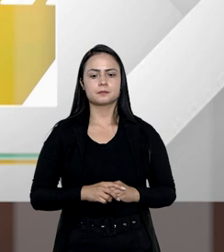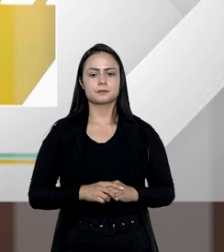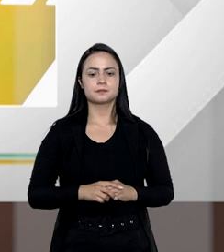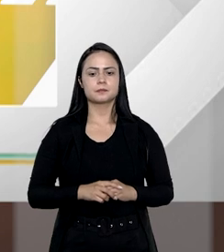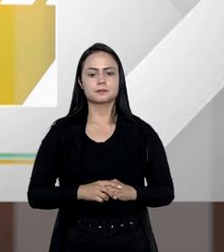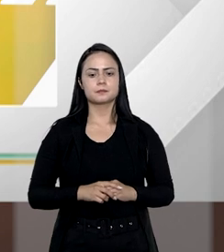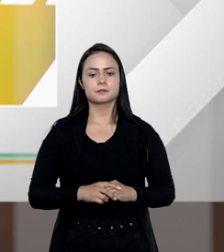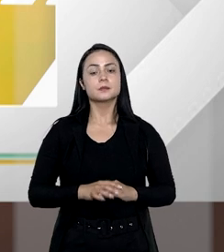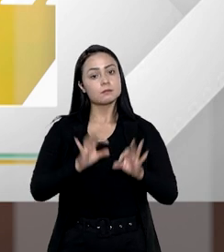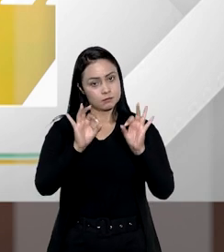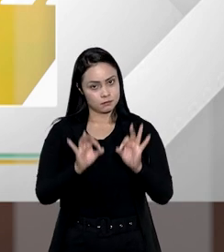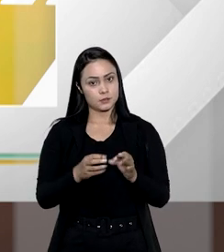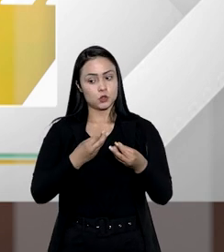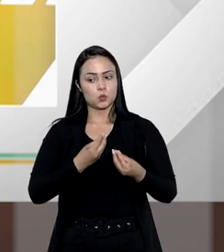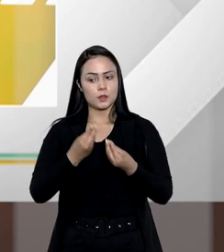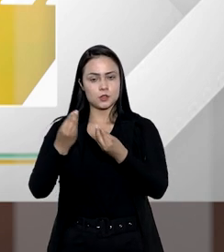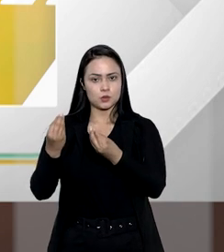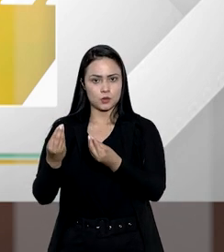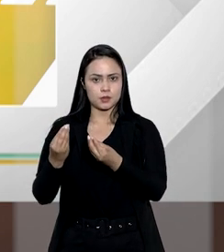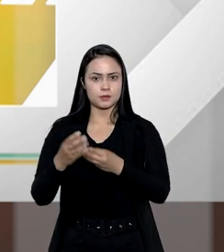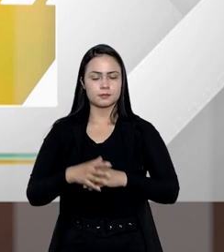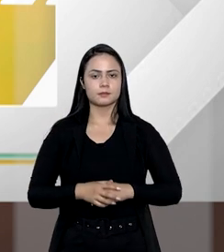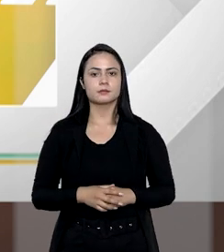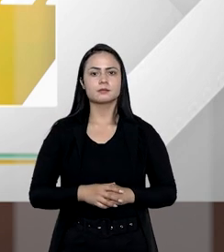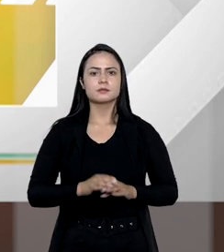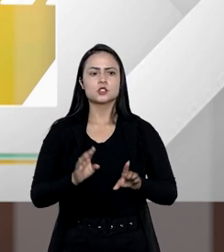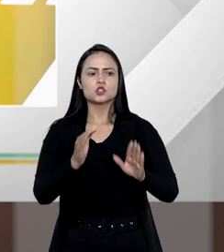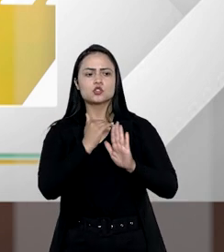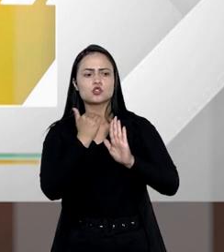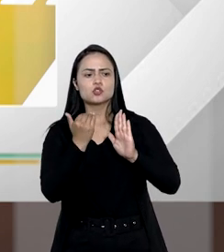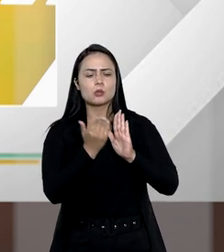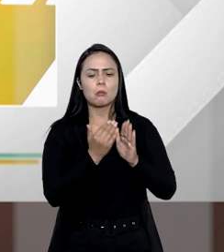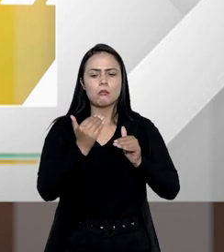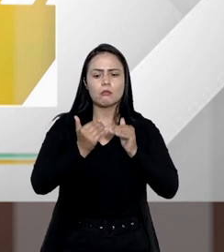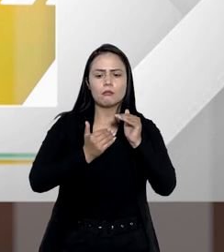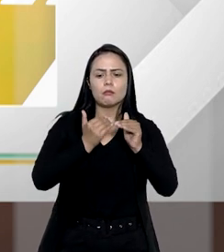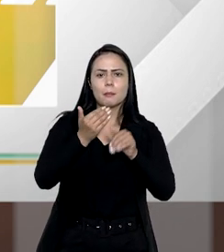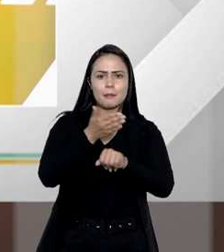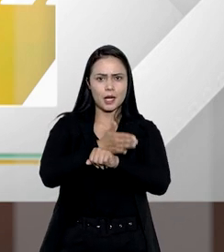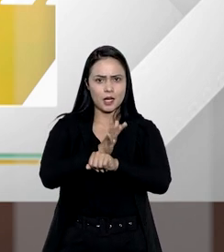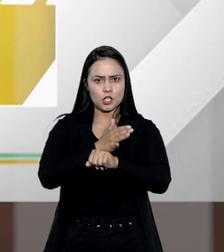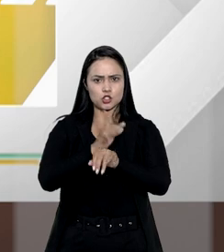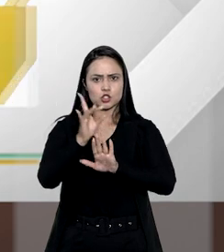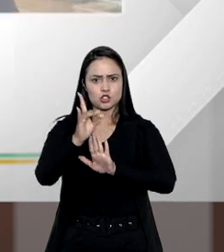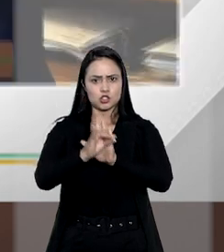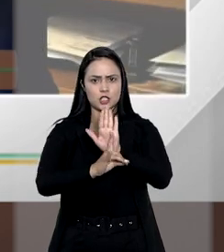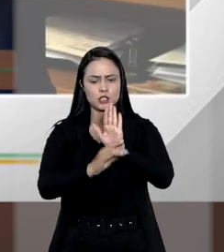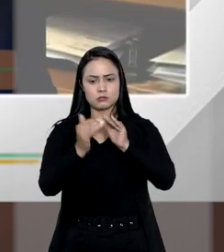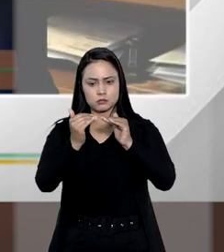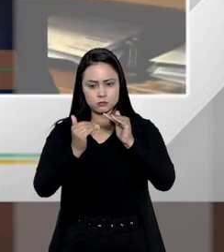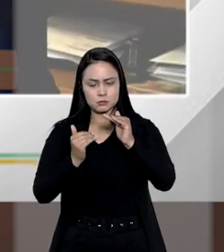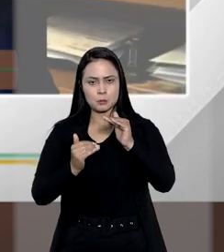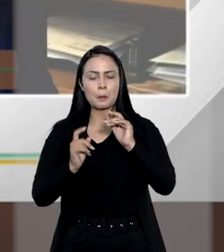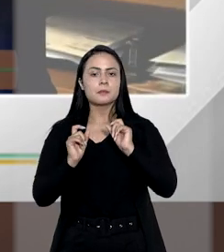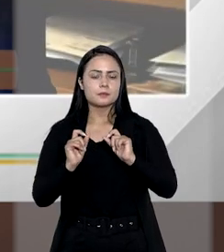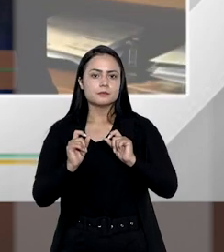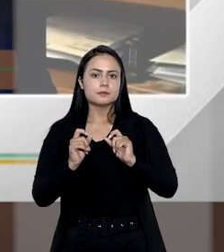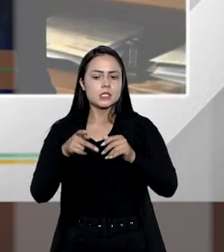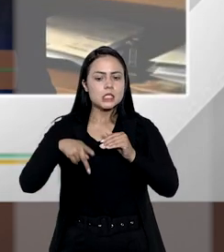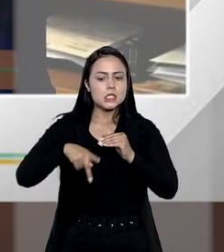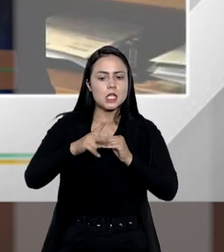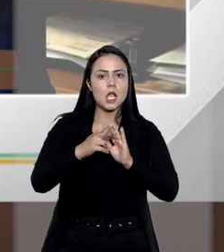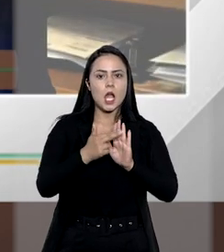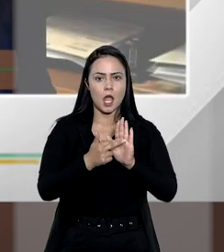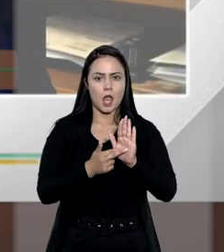Isso. As doações e todos os aspectos práticos do direito sucessório, eles